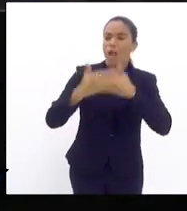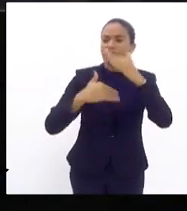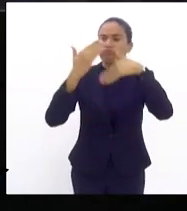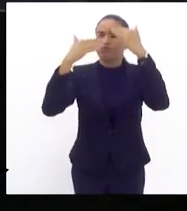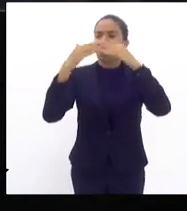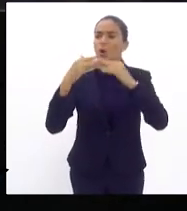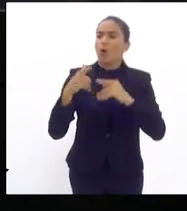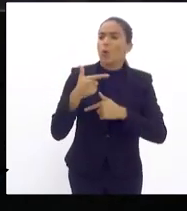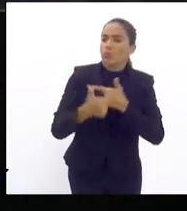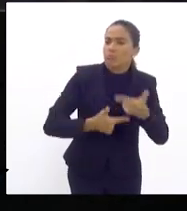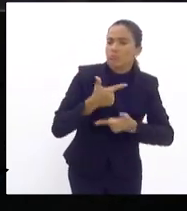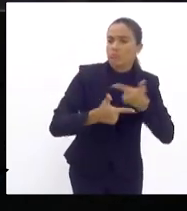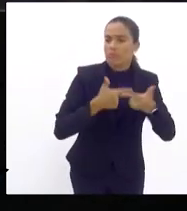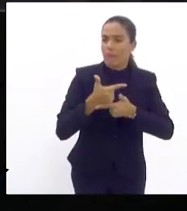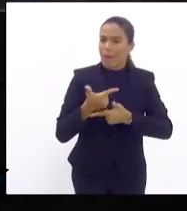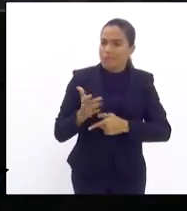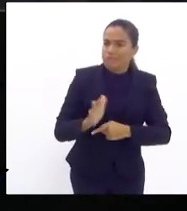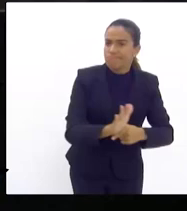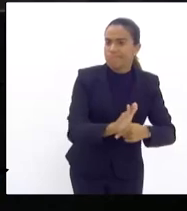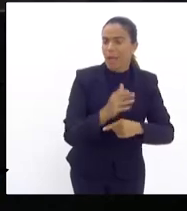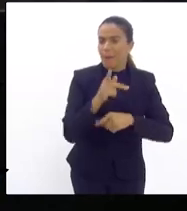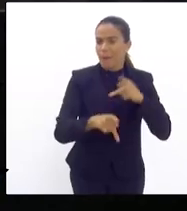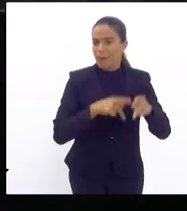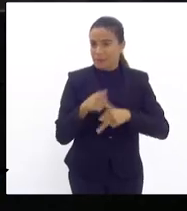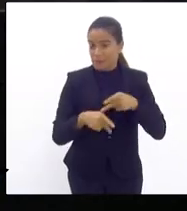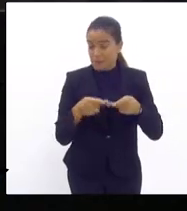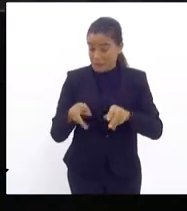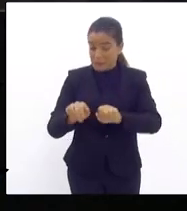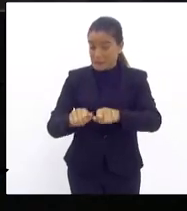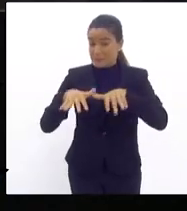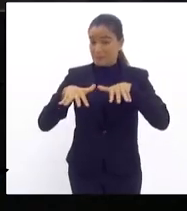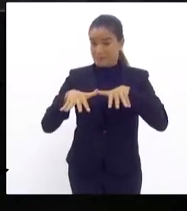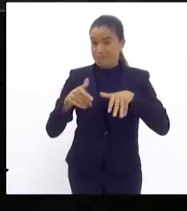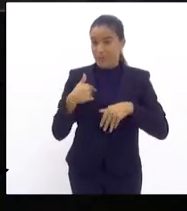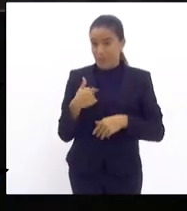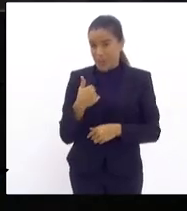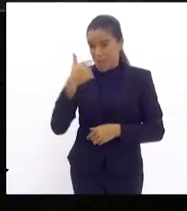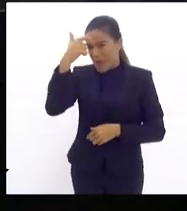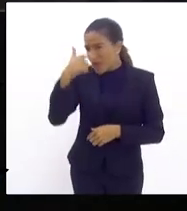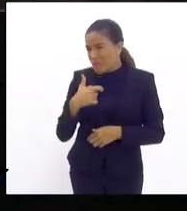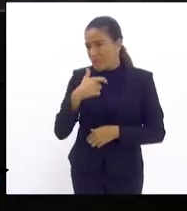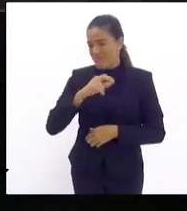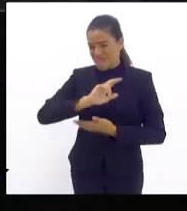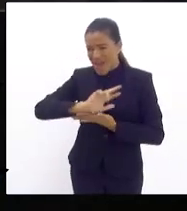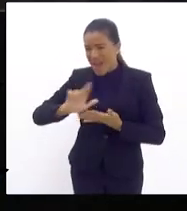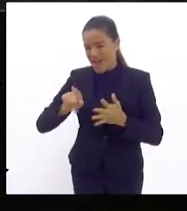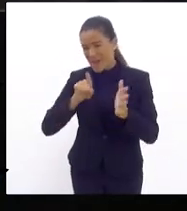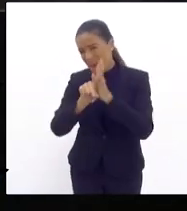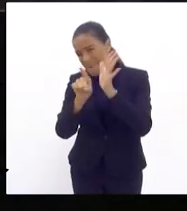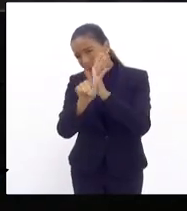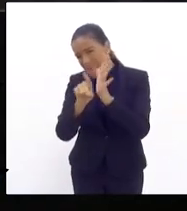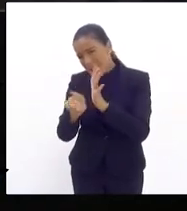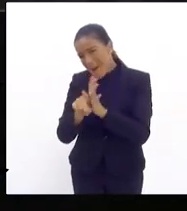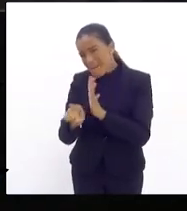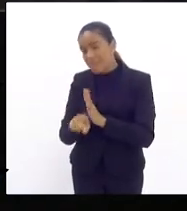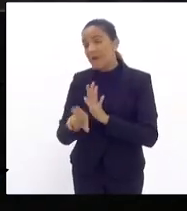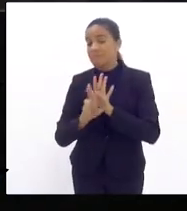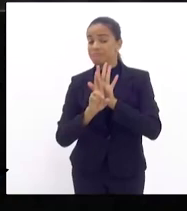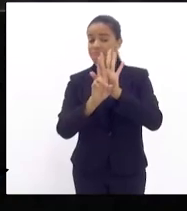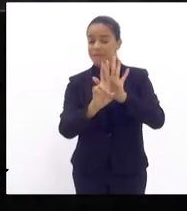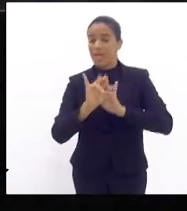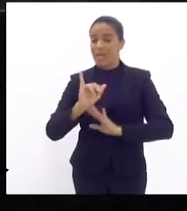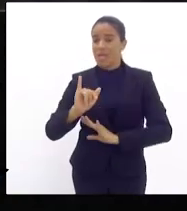indagação que ocorreu a audiência pública dia de hoje e eu fiz uma série de perguntas aos representantes da IGUAR